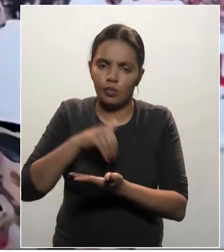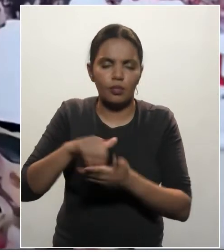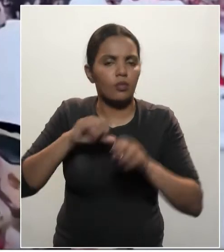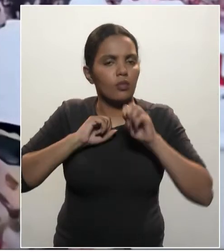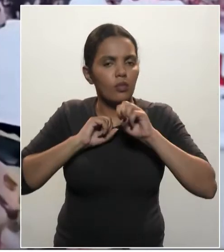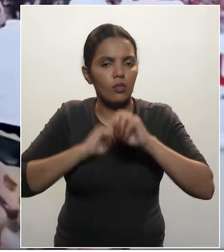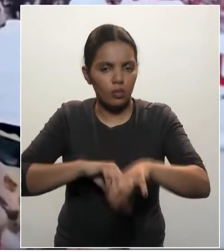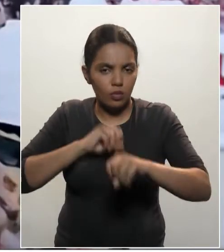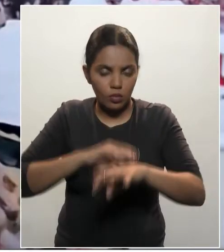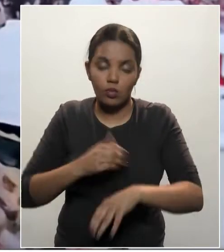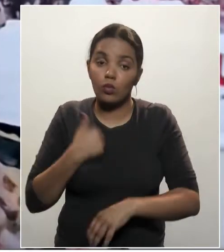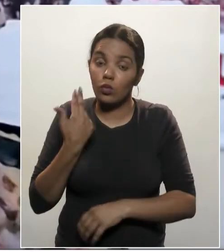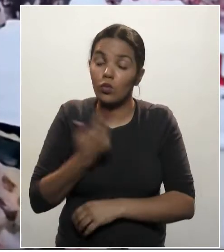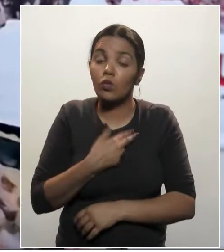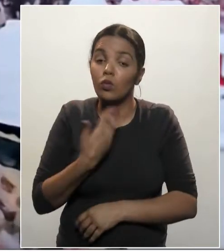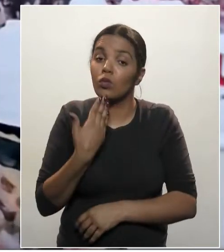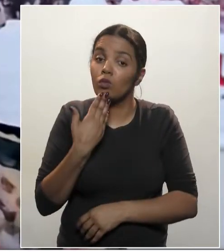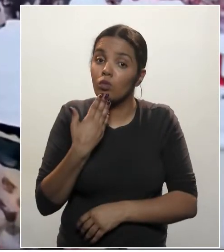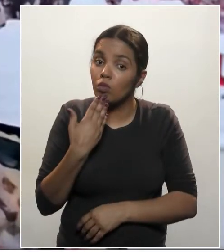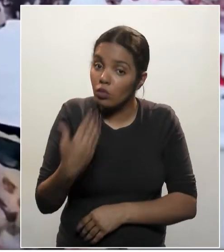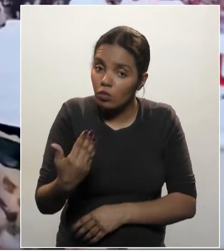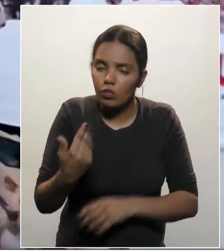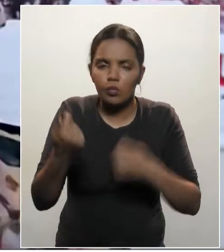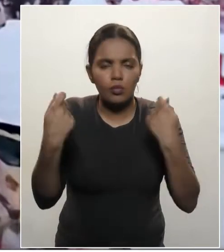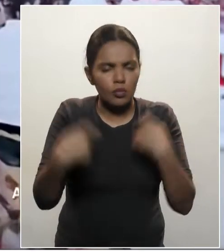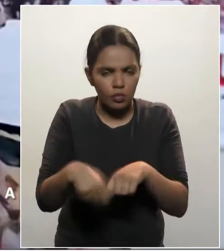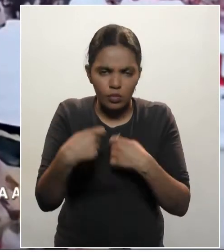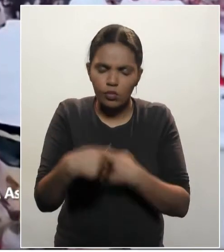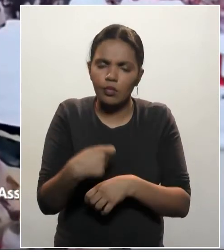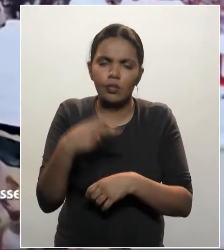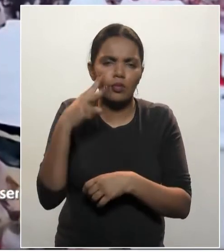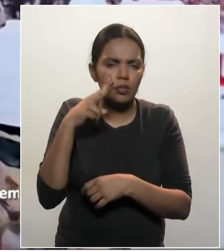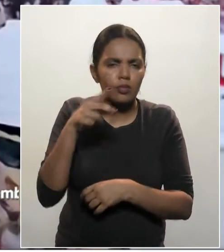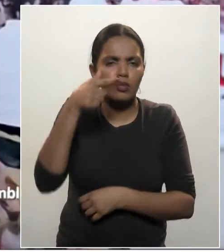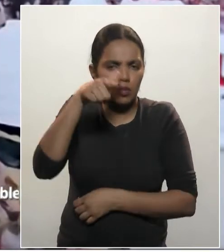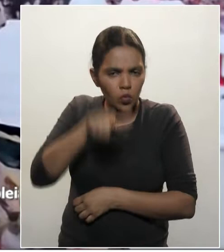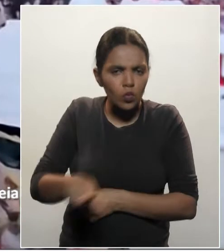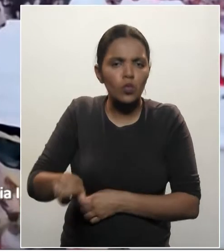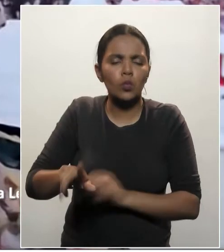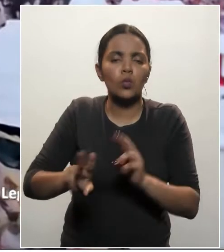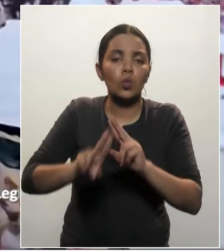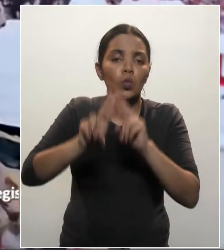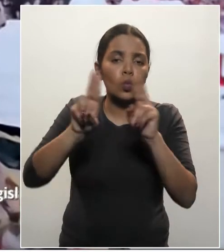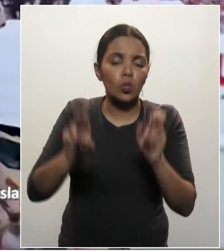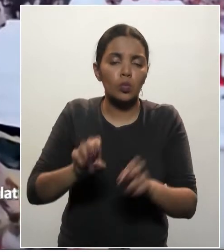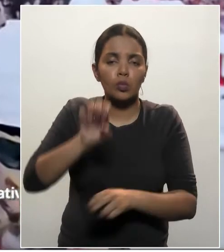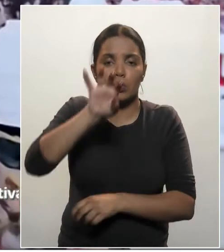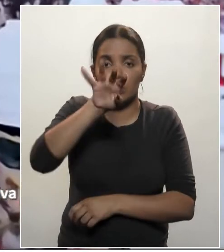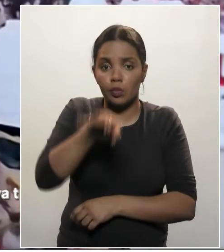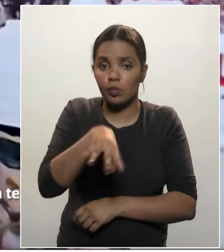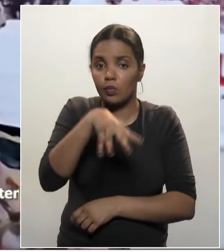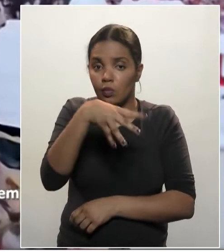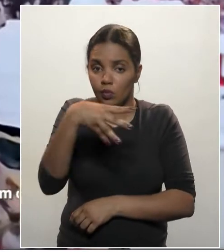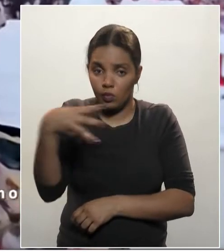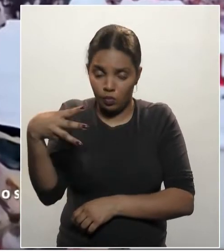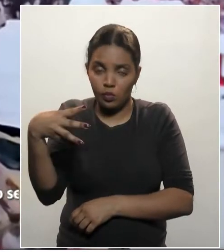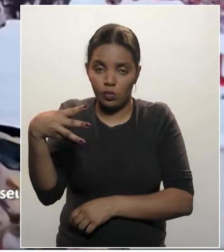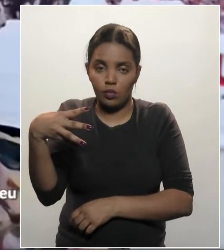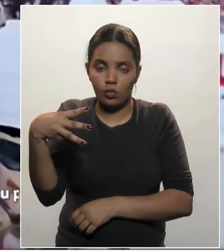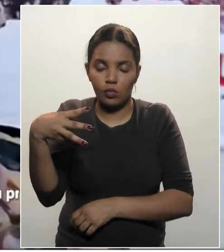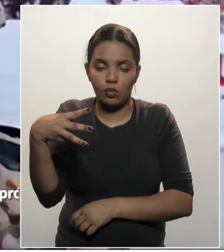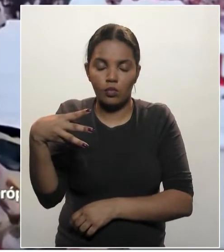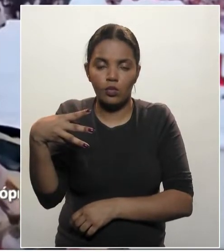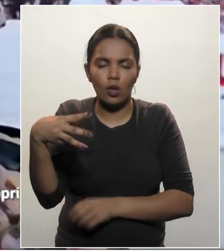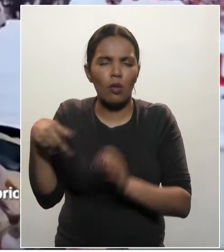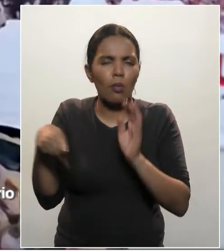solicitando que seja revisto a questão do calendário, ou seja,